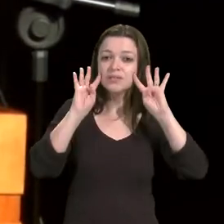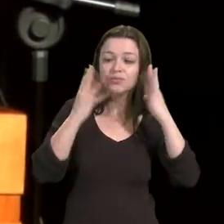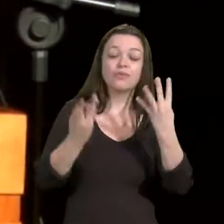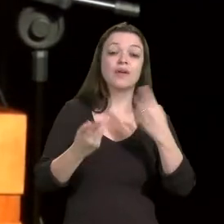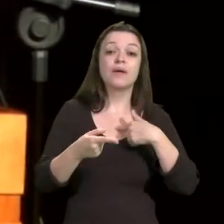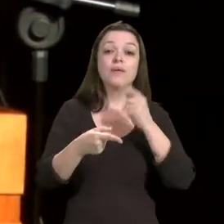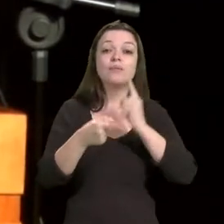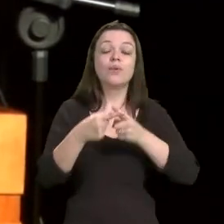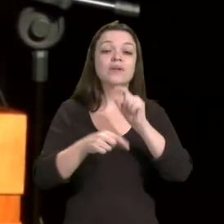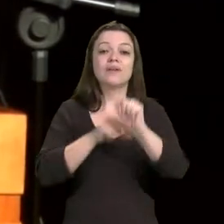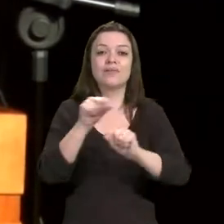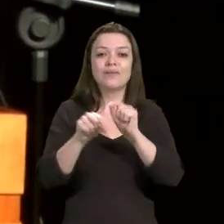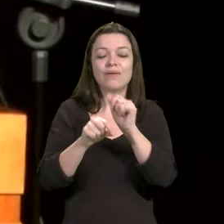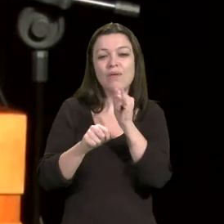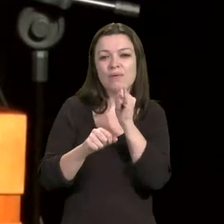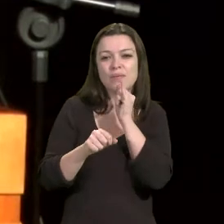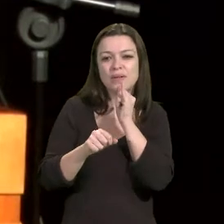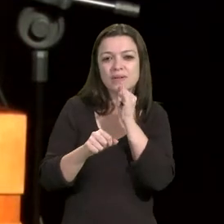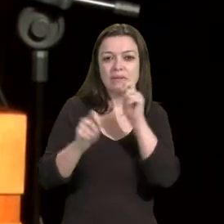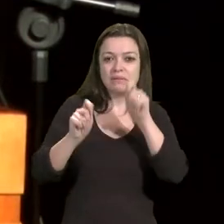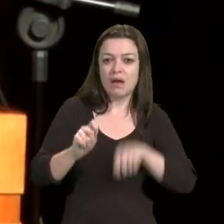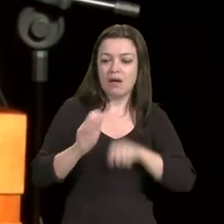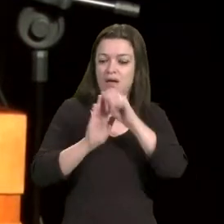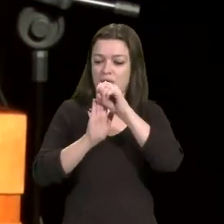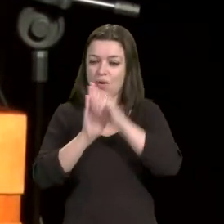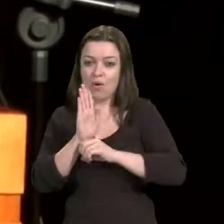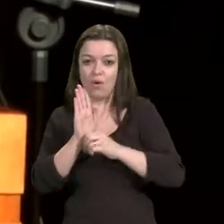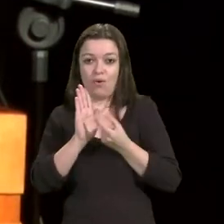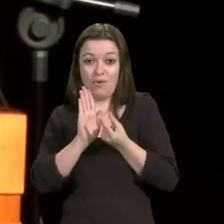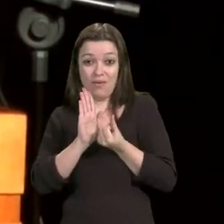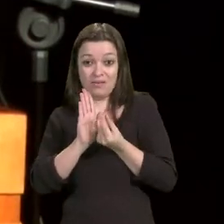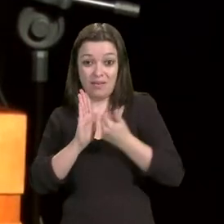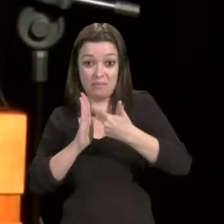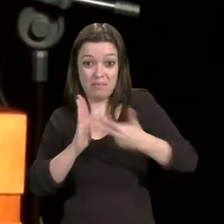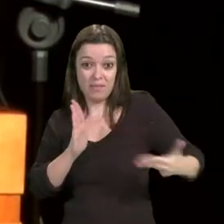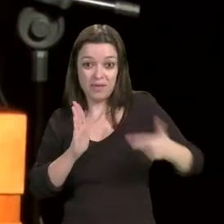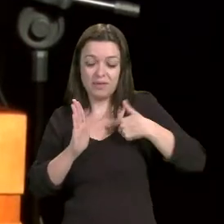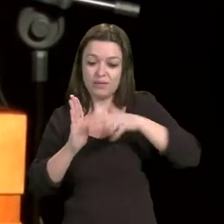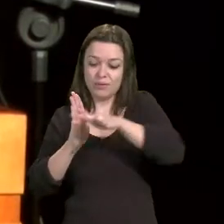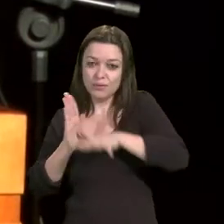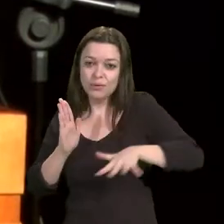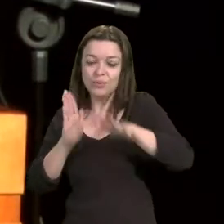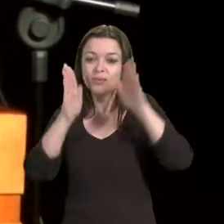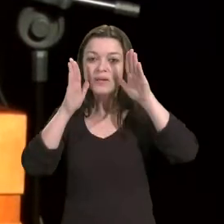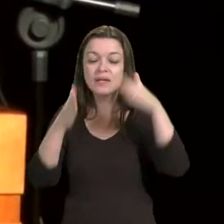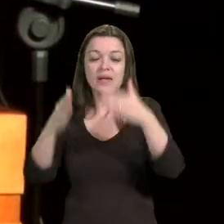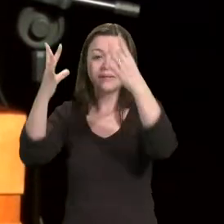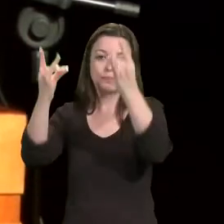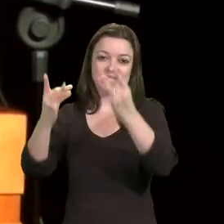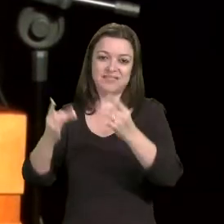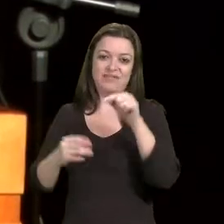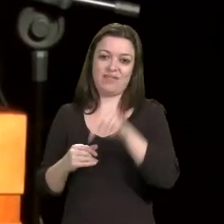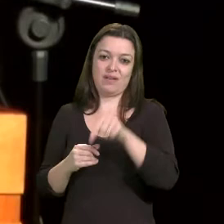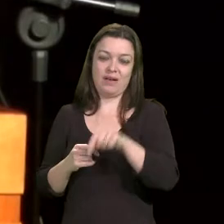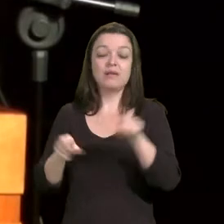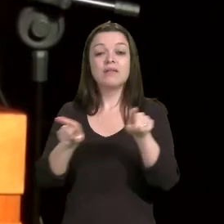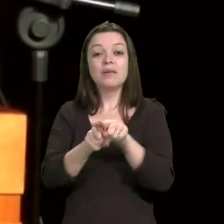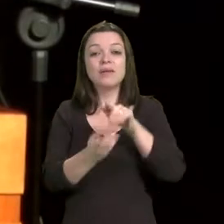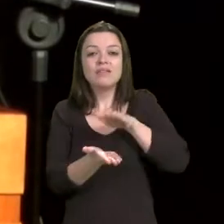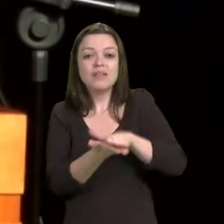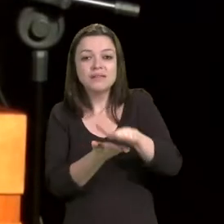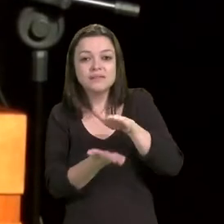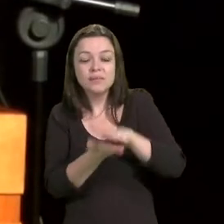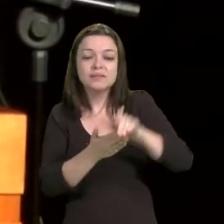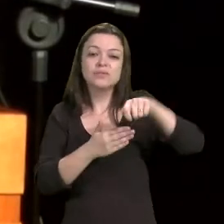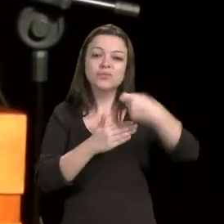recai sobre as ações orçamentárias específicas, sobretudo nas despesas de